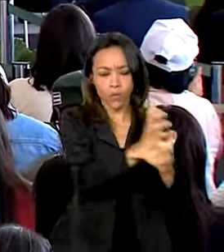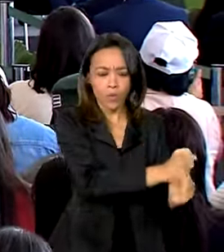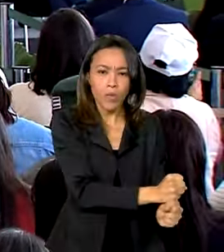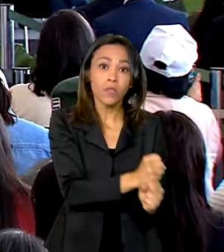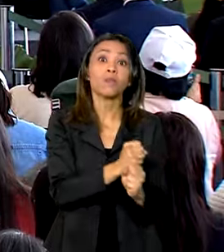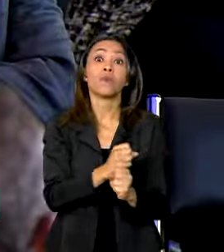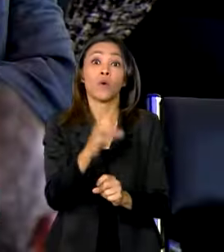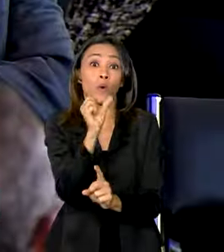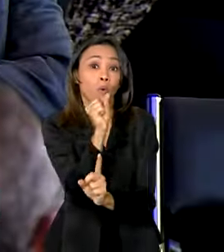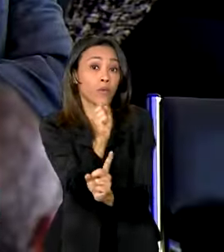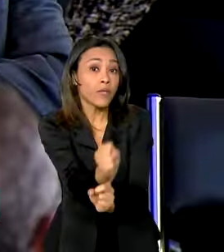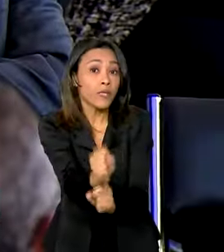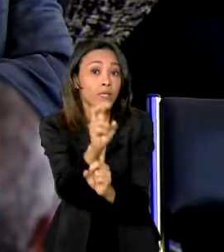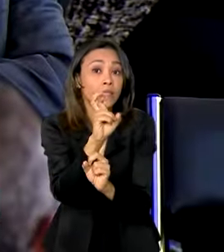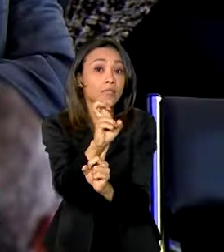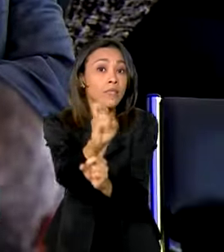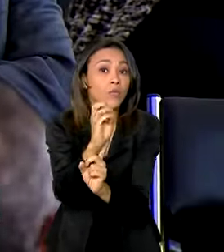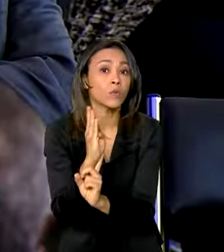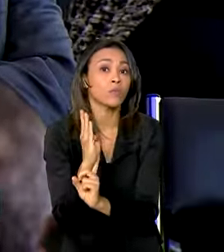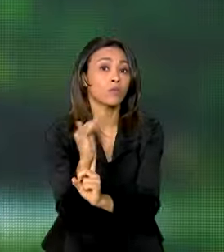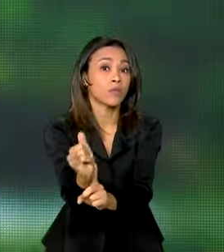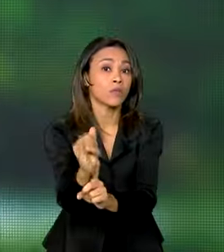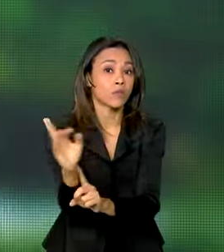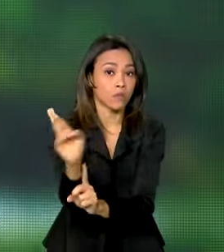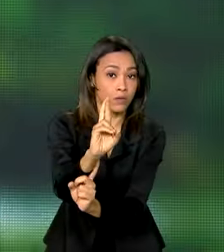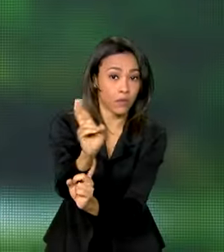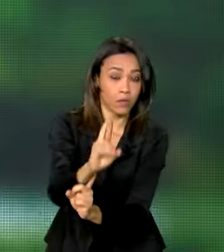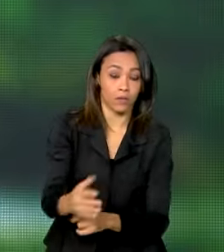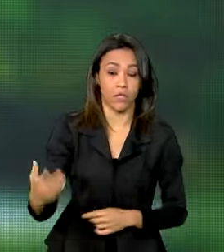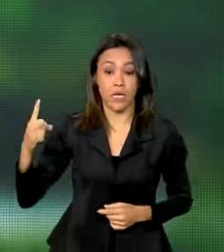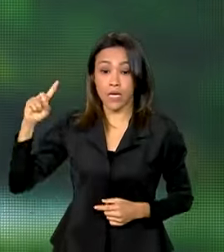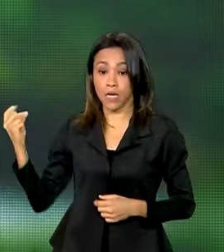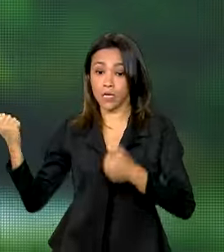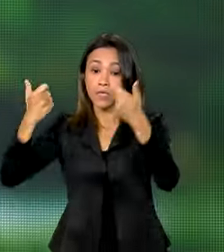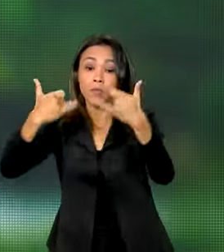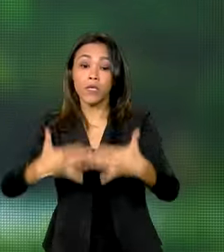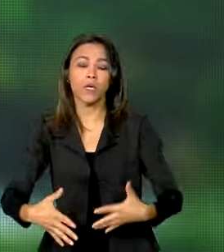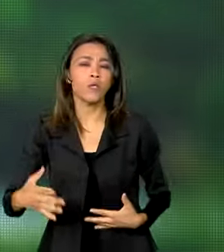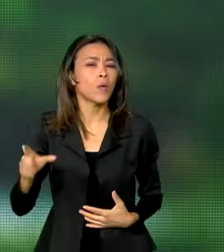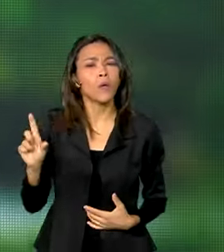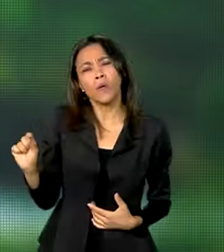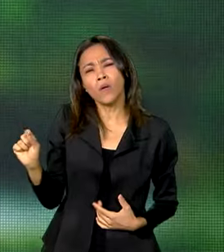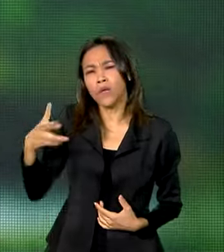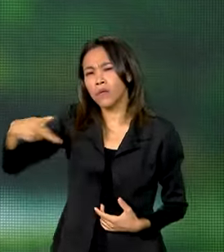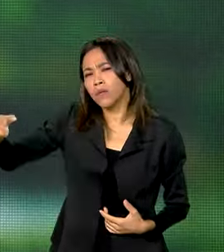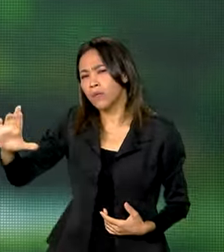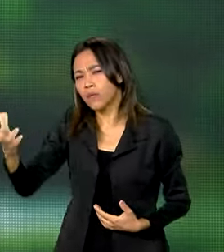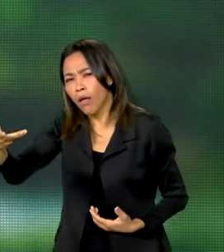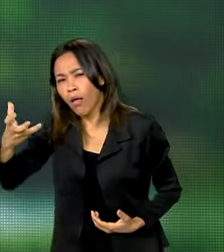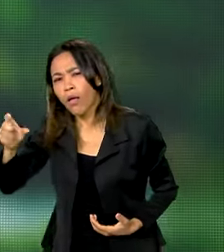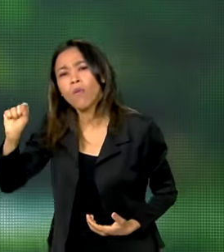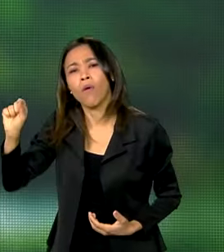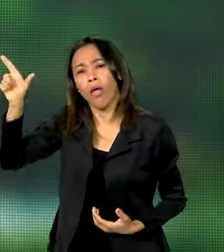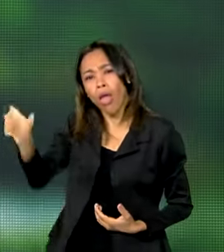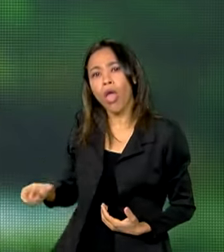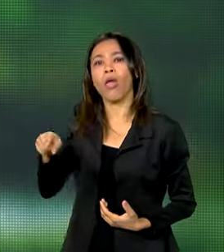chega a 85 bilhões de reais. O que o presidente Lula quer é alimento